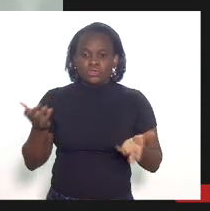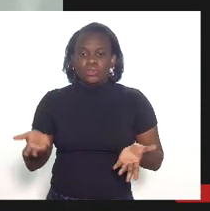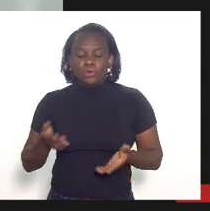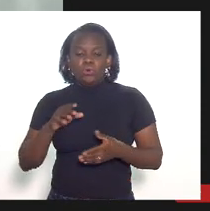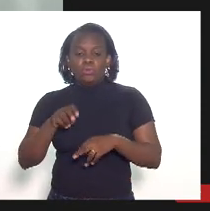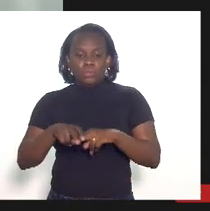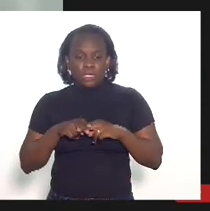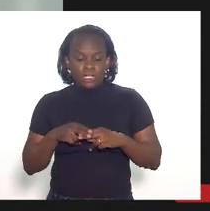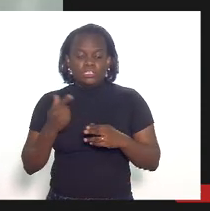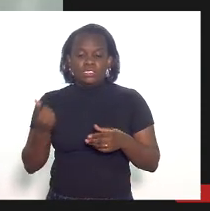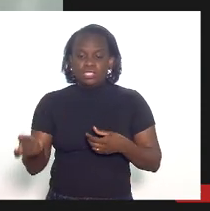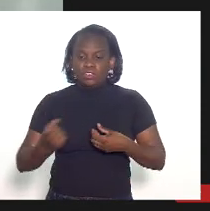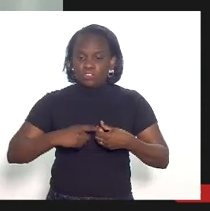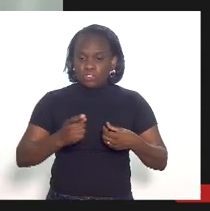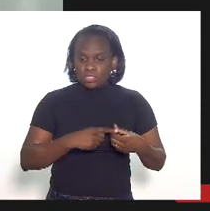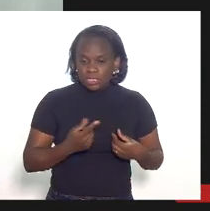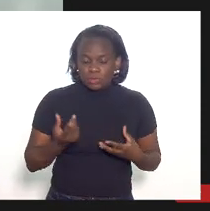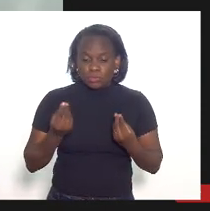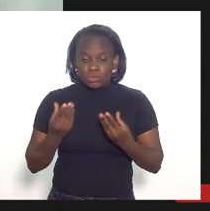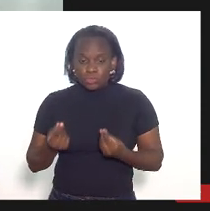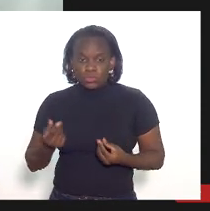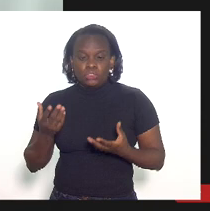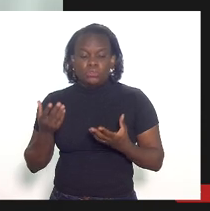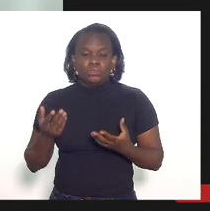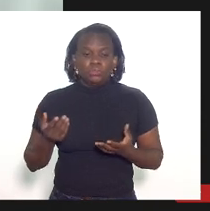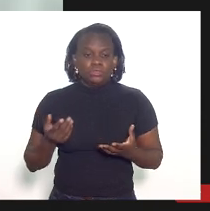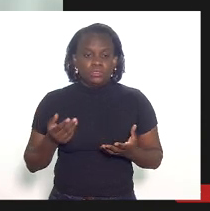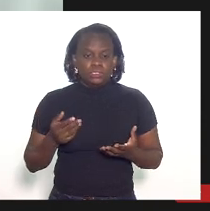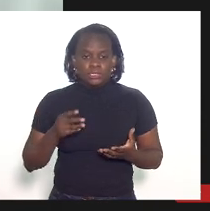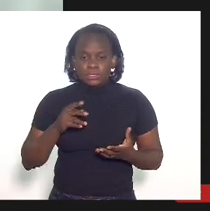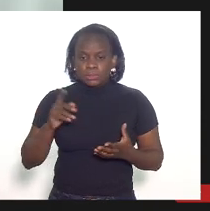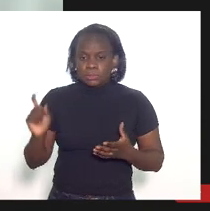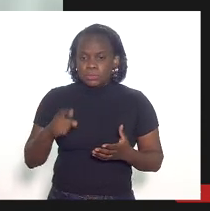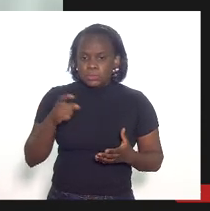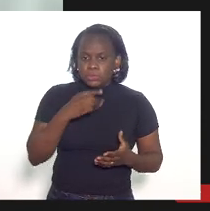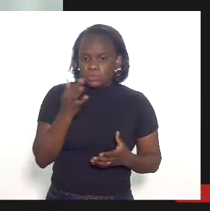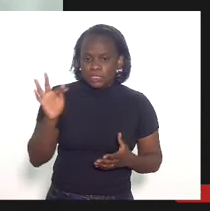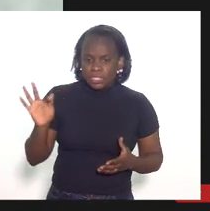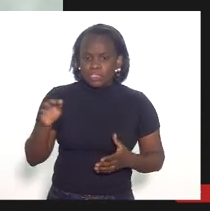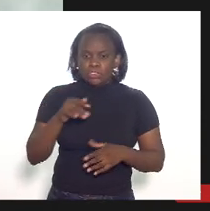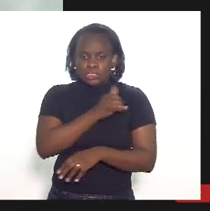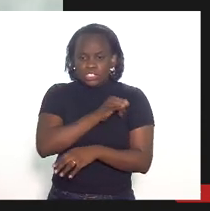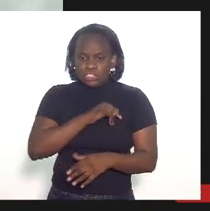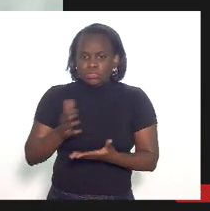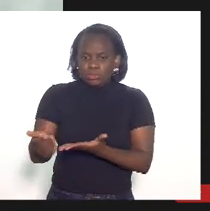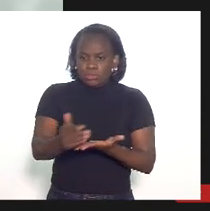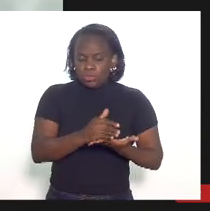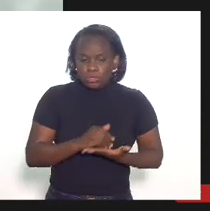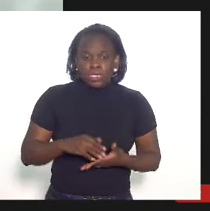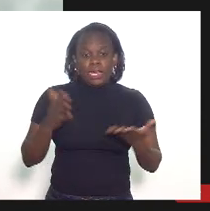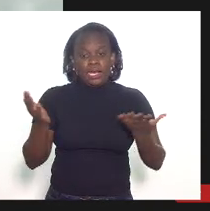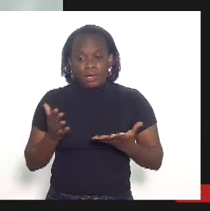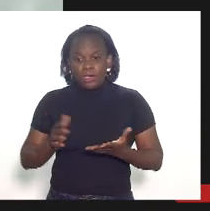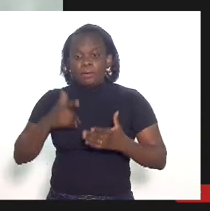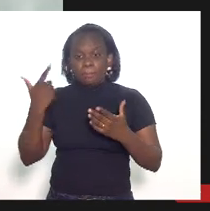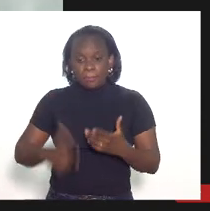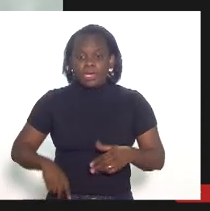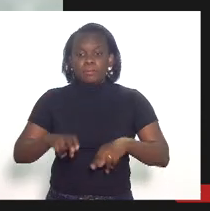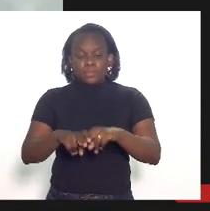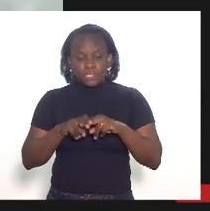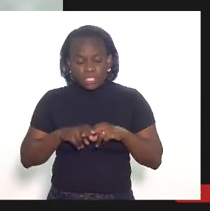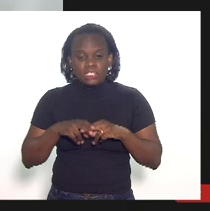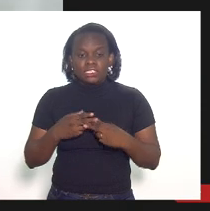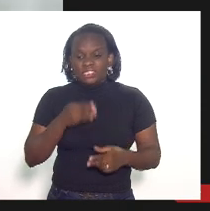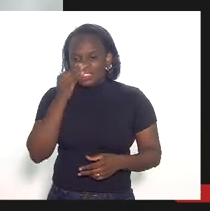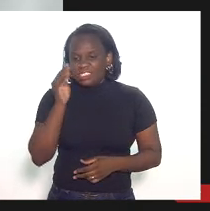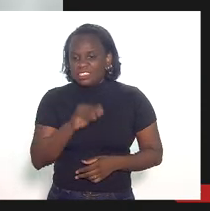conta da devolução da quantidade absurda de tributos federais que o Rio de Janeiro arrecada e agora por conta do